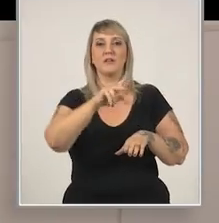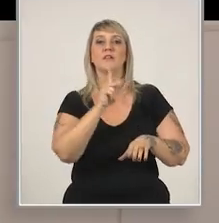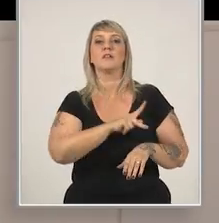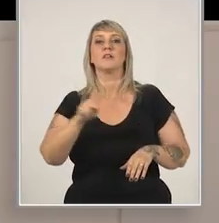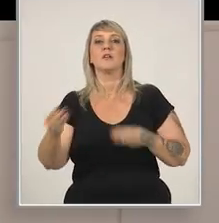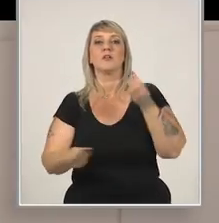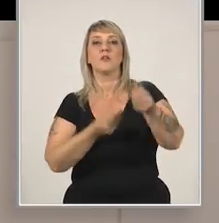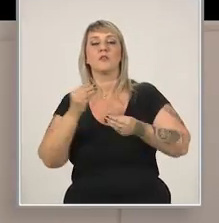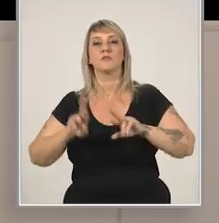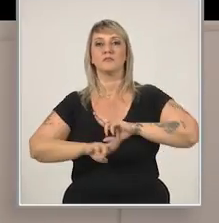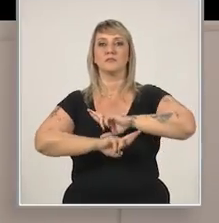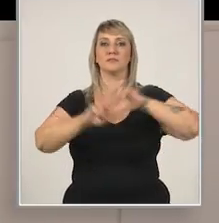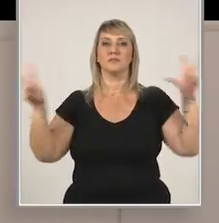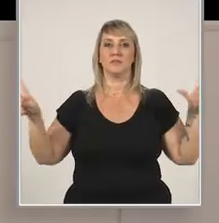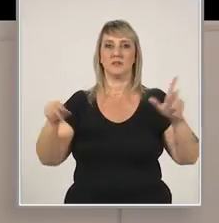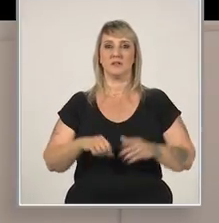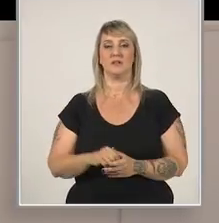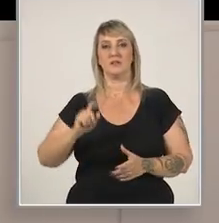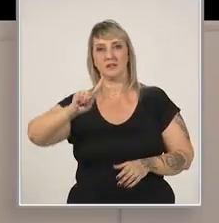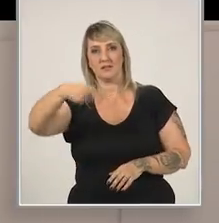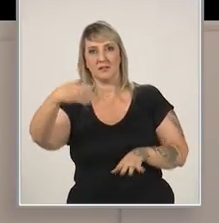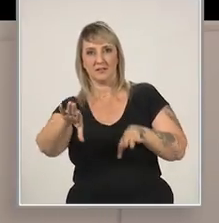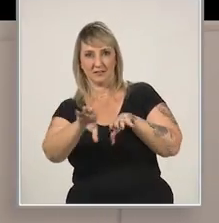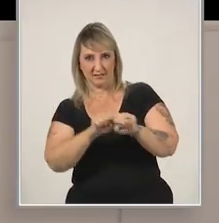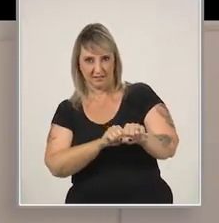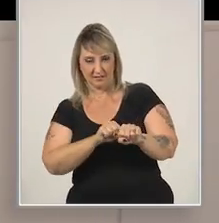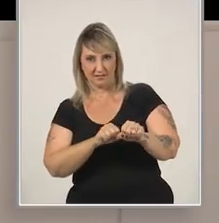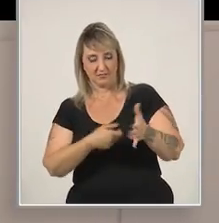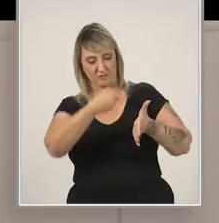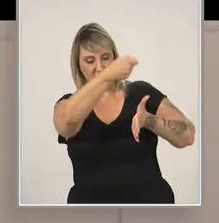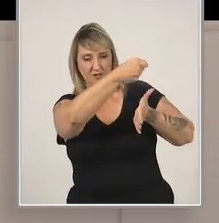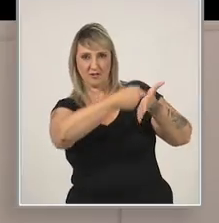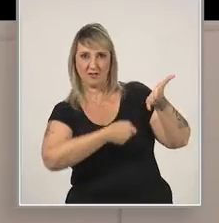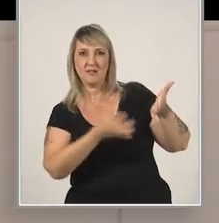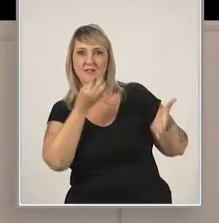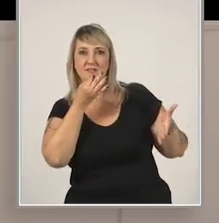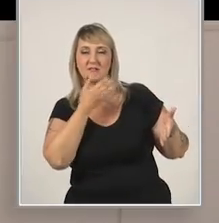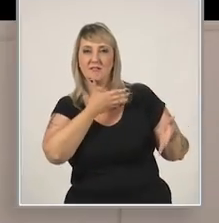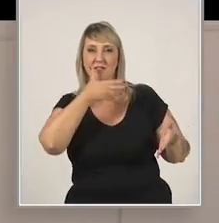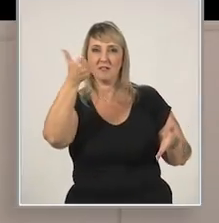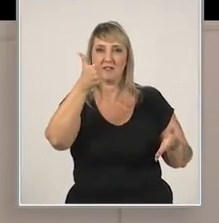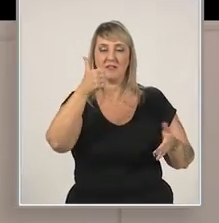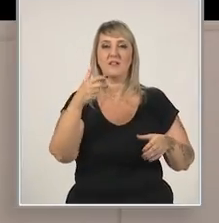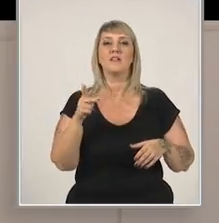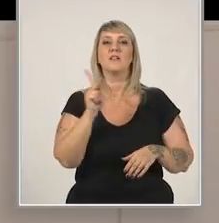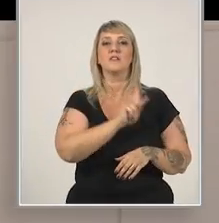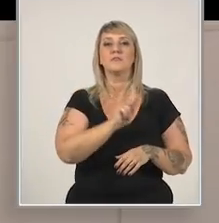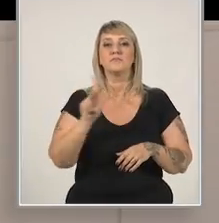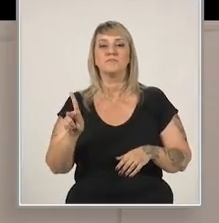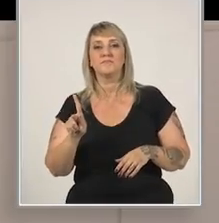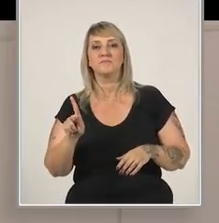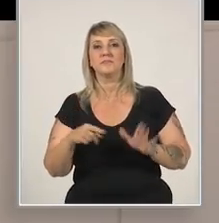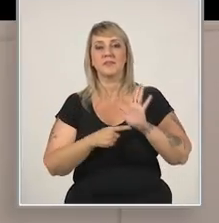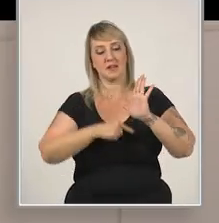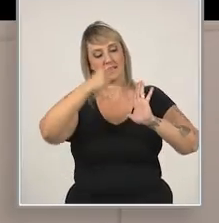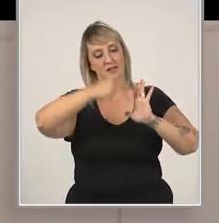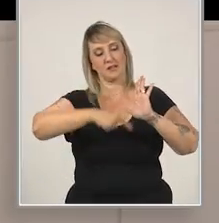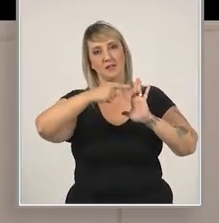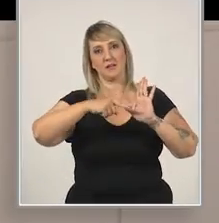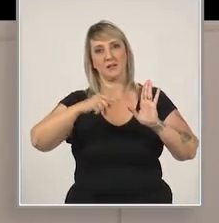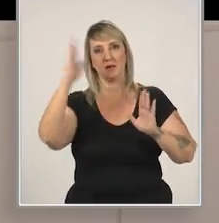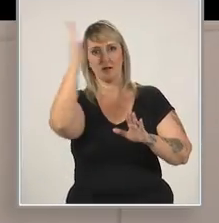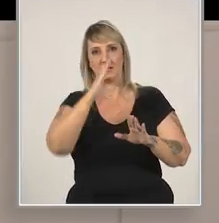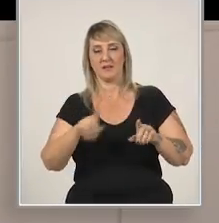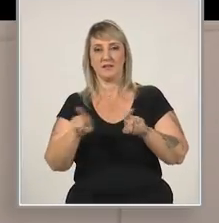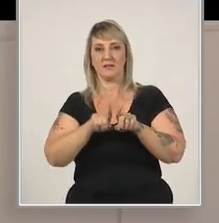educadores. E quais seriam os nossos diferenciais? Depois da formação, a gente oferece um relatório com sugestões de melhorias para o gestor, baseado em indicadores